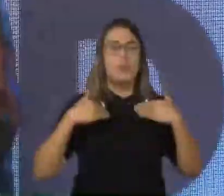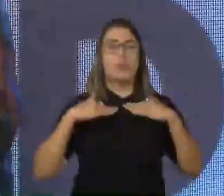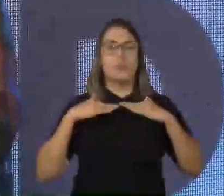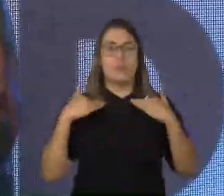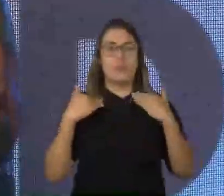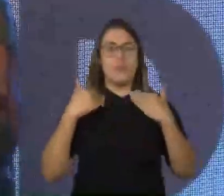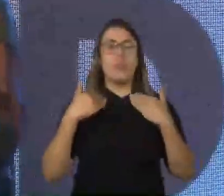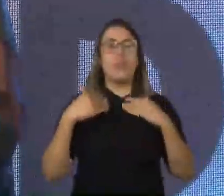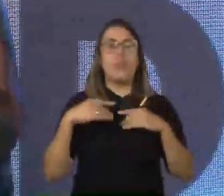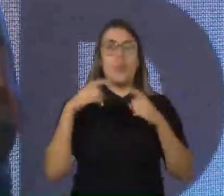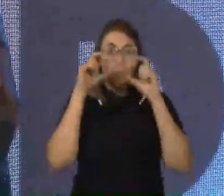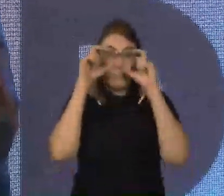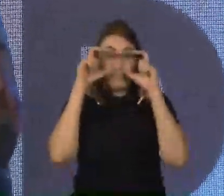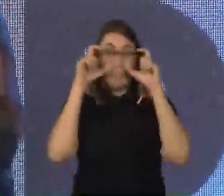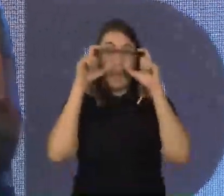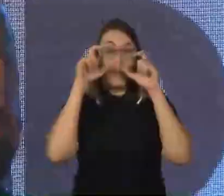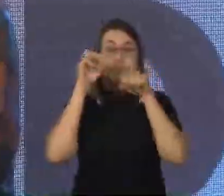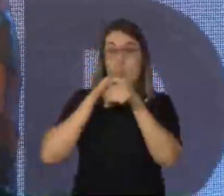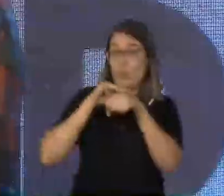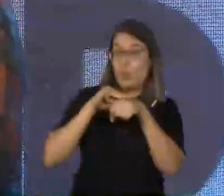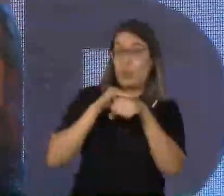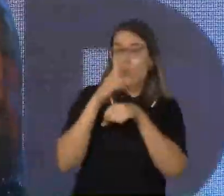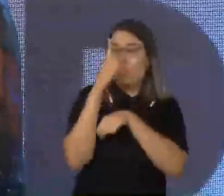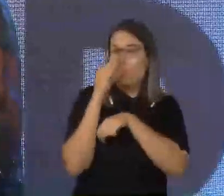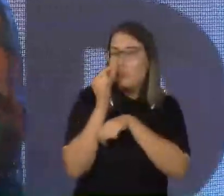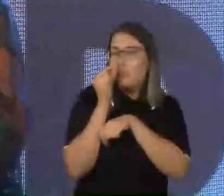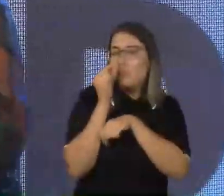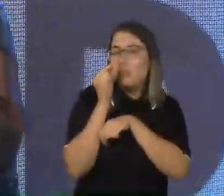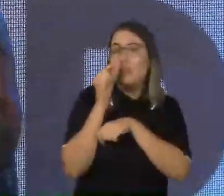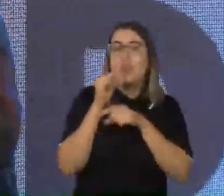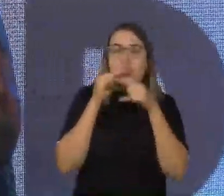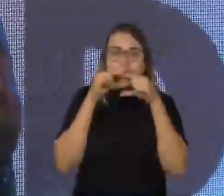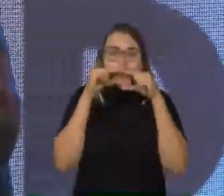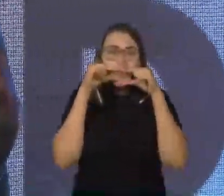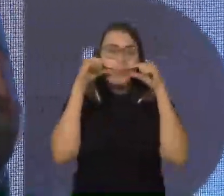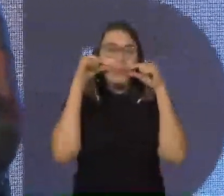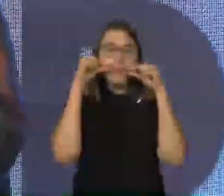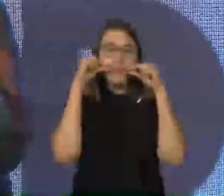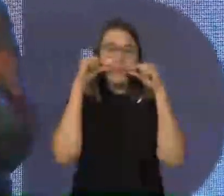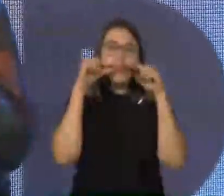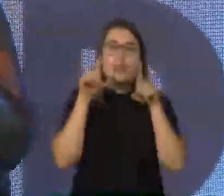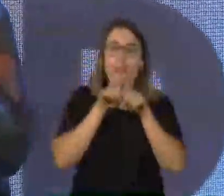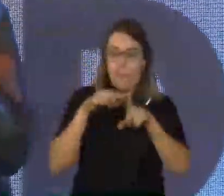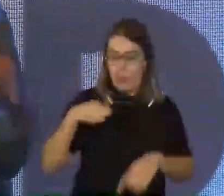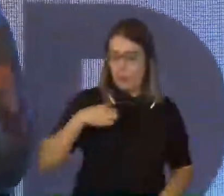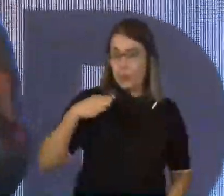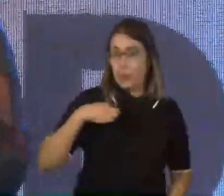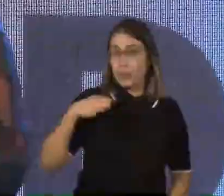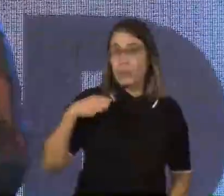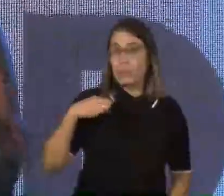tenho os olhos castanhos, grandes, nariz pequeno, boca com lábios finos e estou vestindo